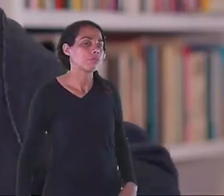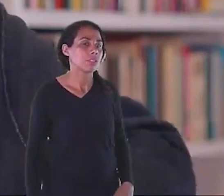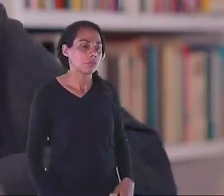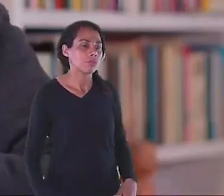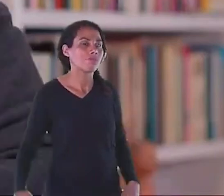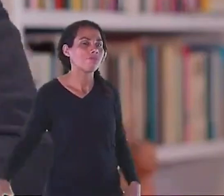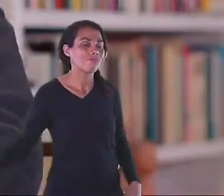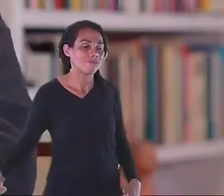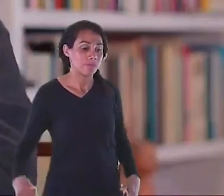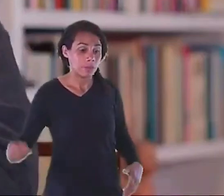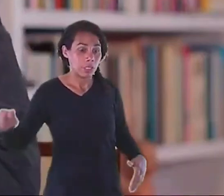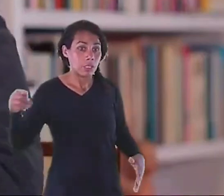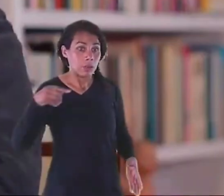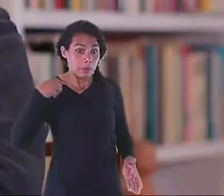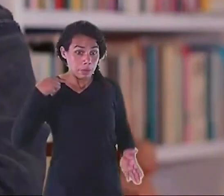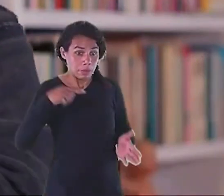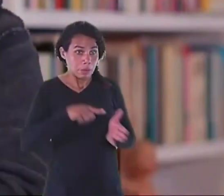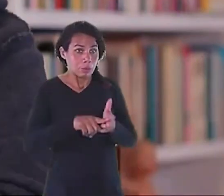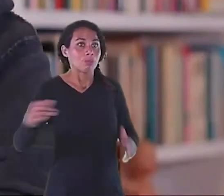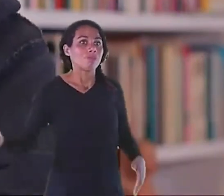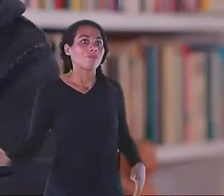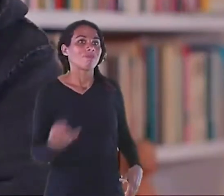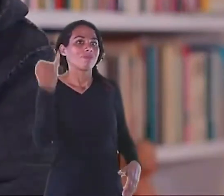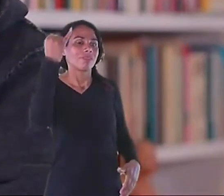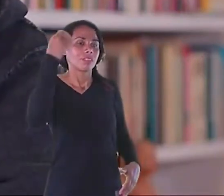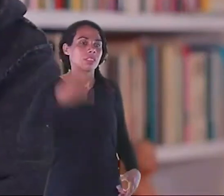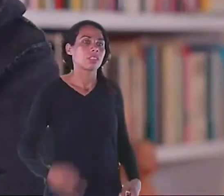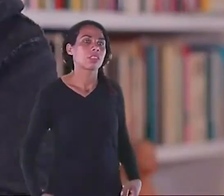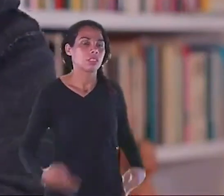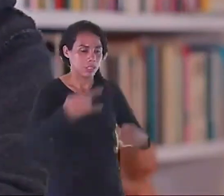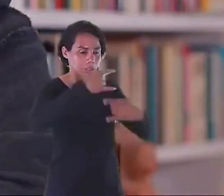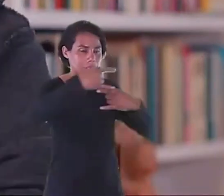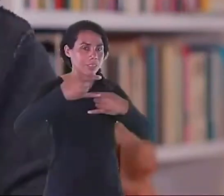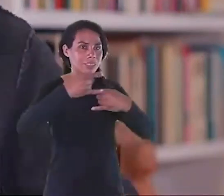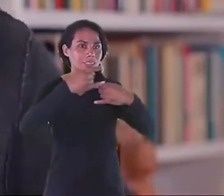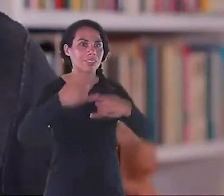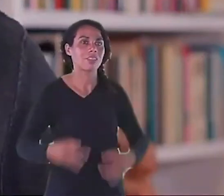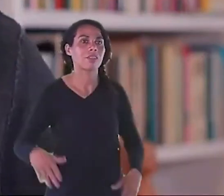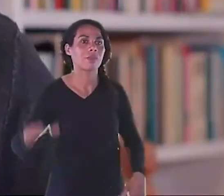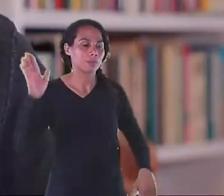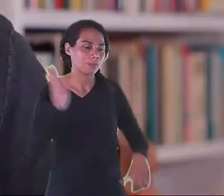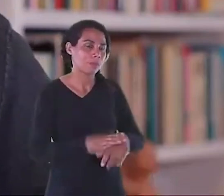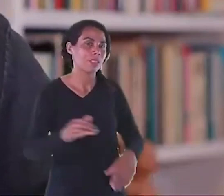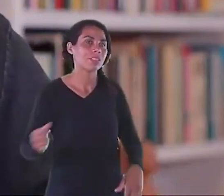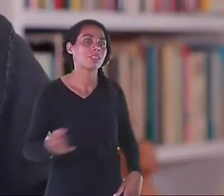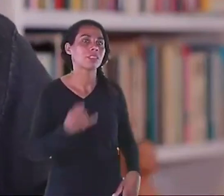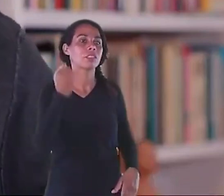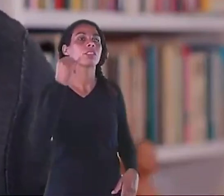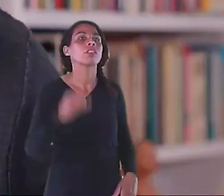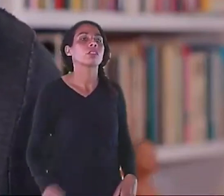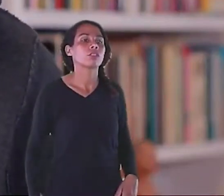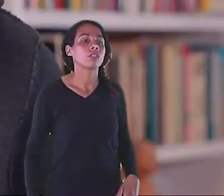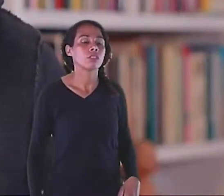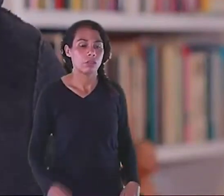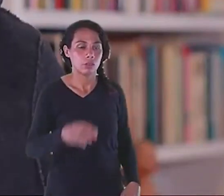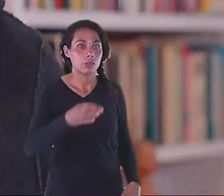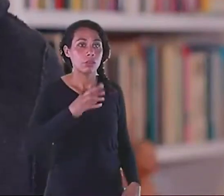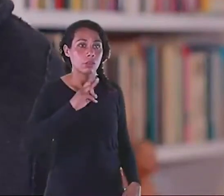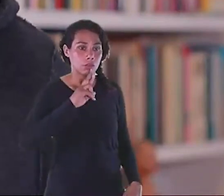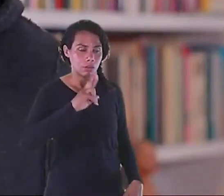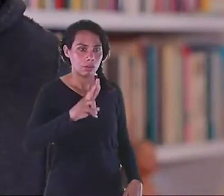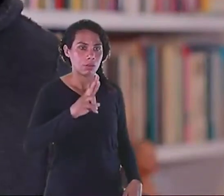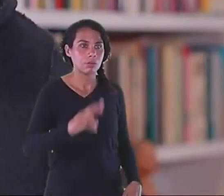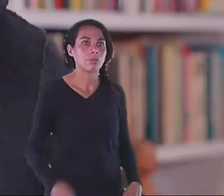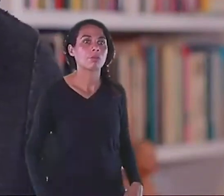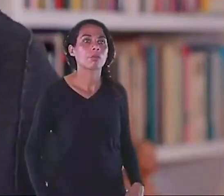aqui por causa do livro Escritos de Design Editado pela Blucher Você pode comprar o livro Aí no próprio chat